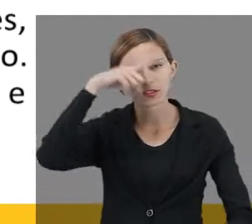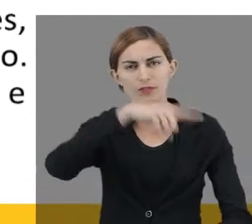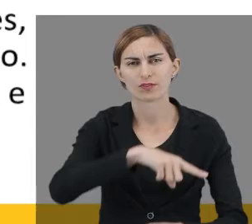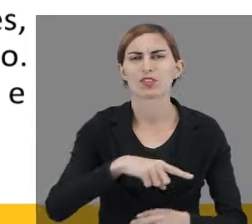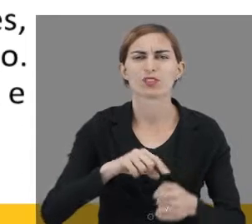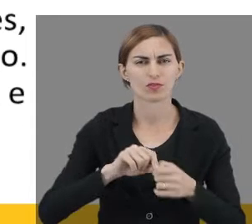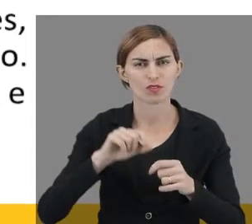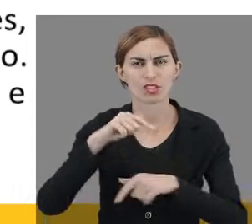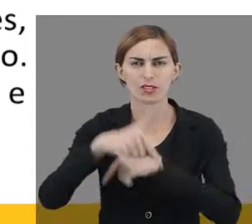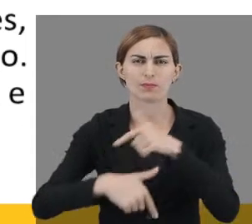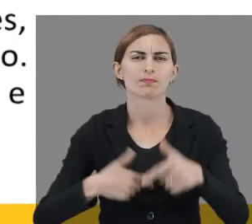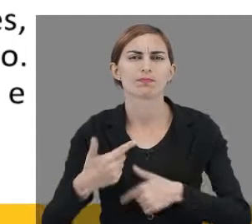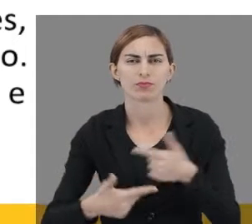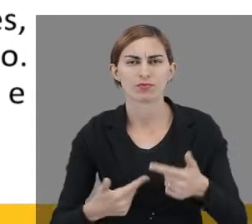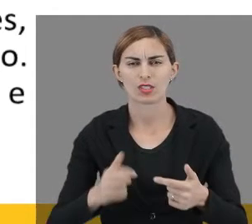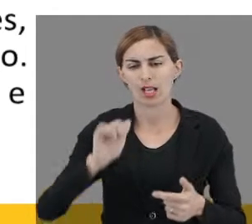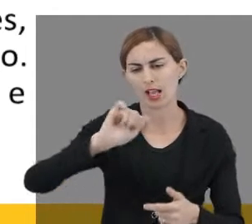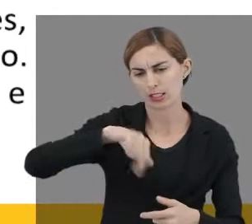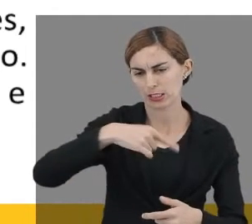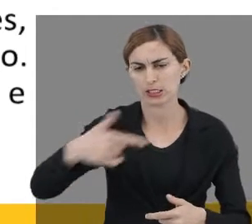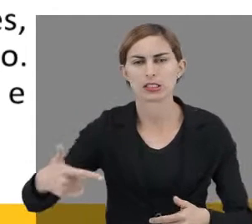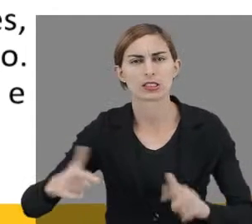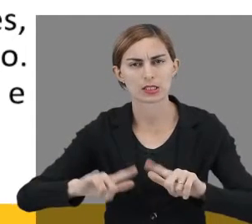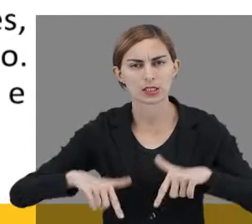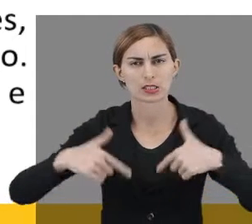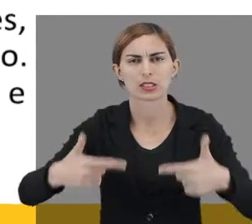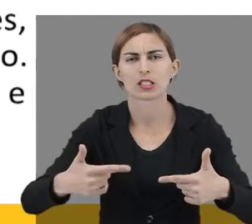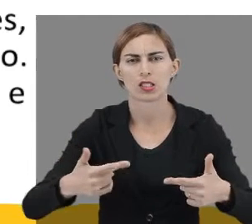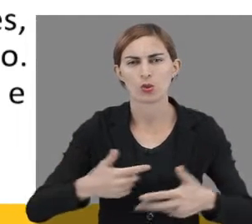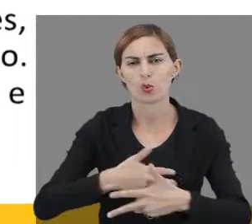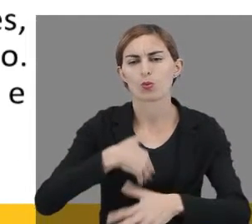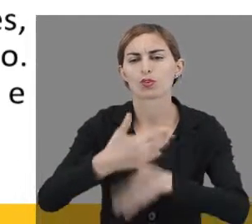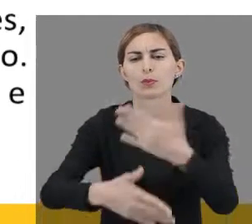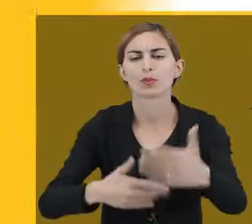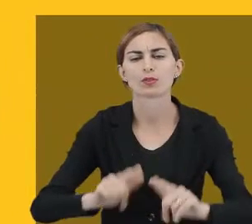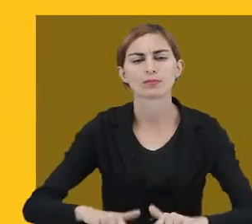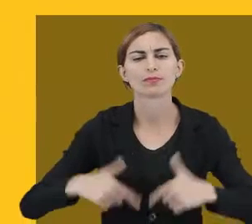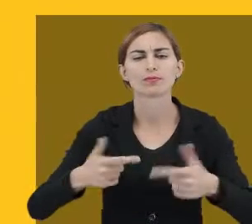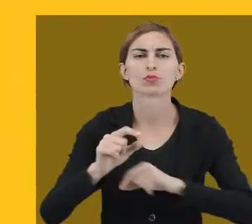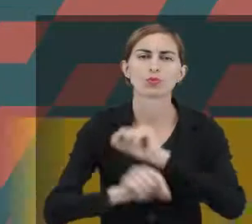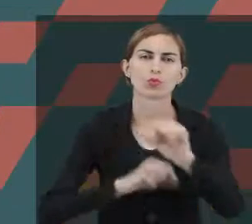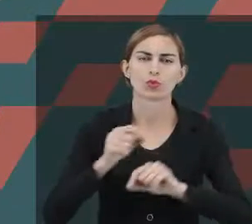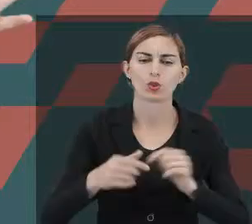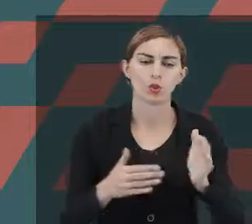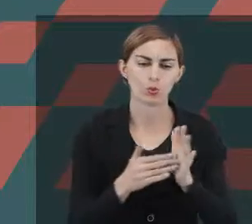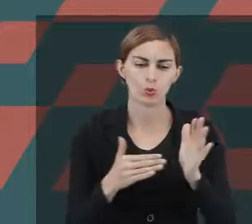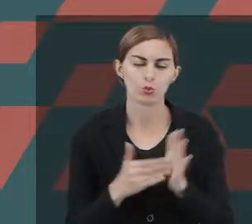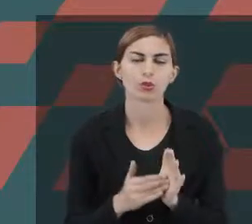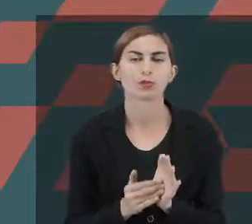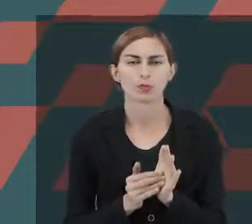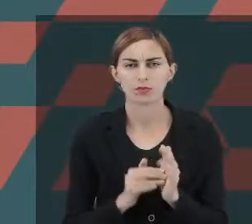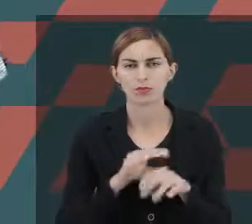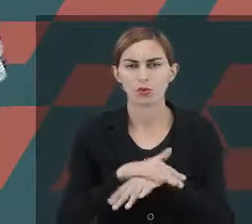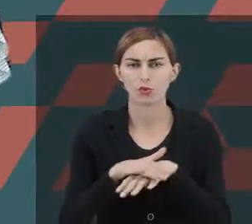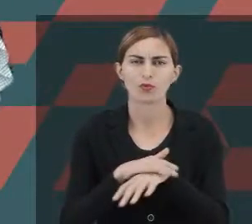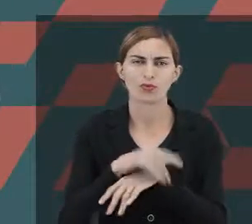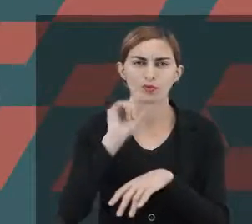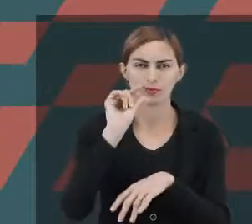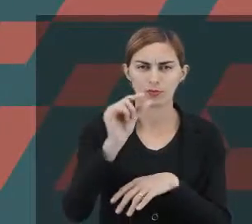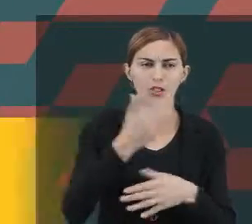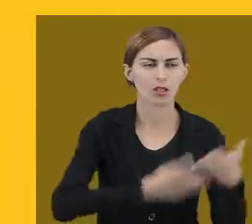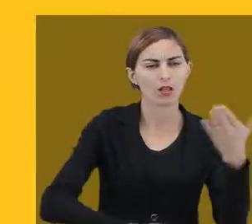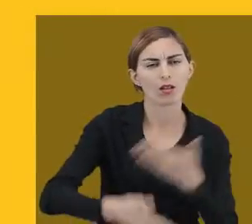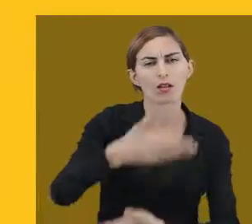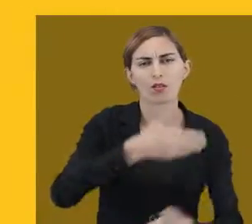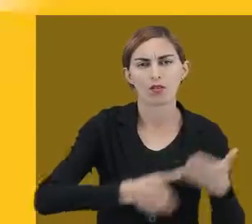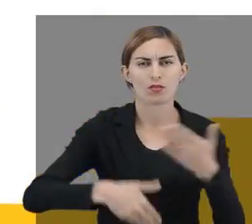dificuldade de realizar um contraponto entre a ação que ela faz e a consequência dessa ação. Por último, nós vamos conversar um pouquinho